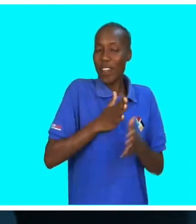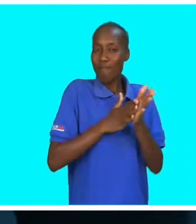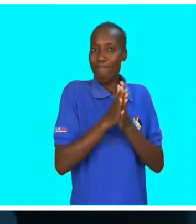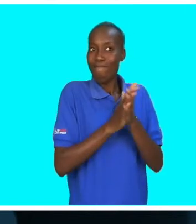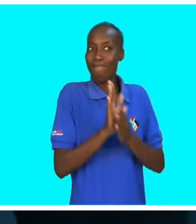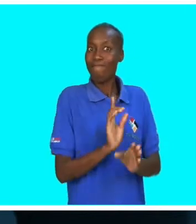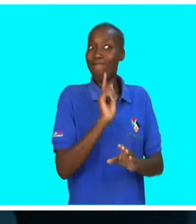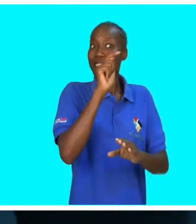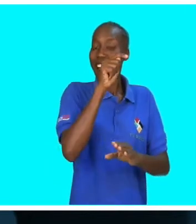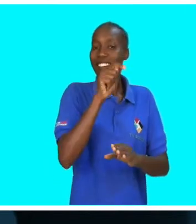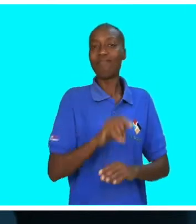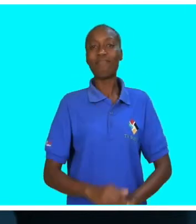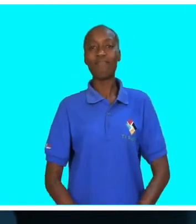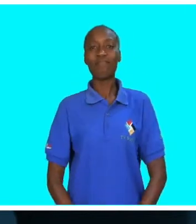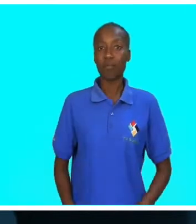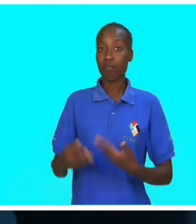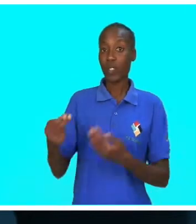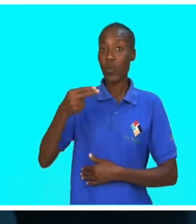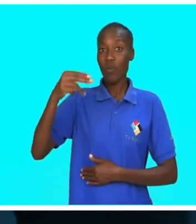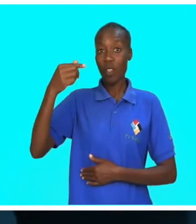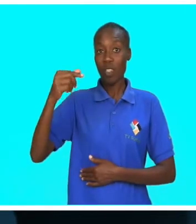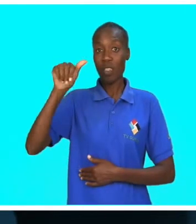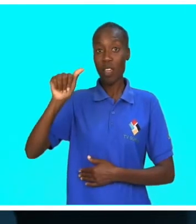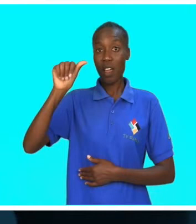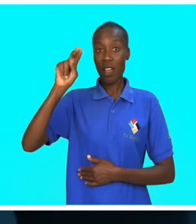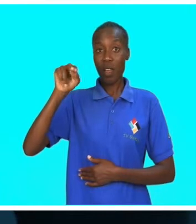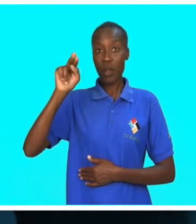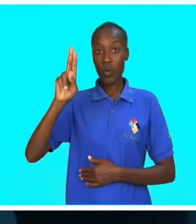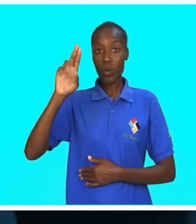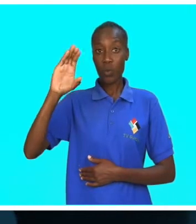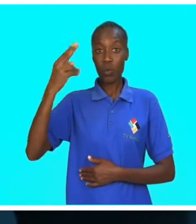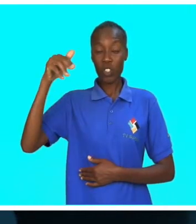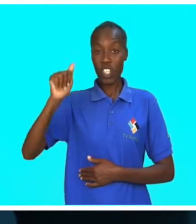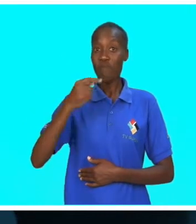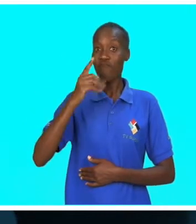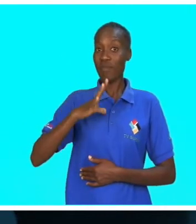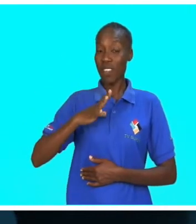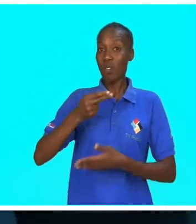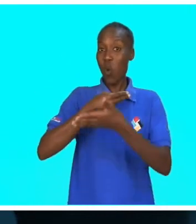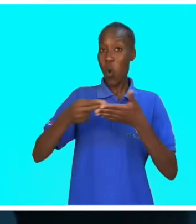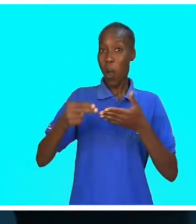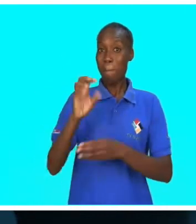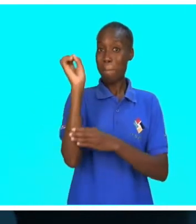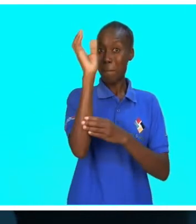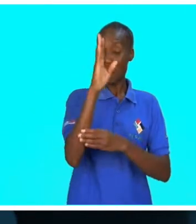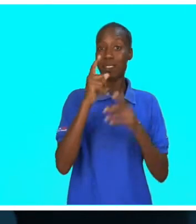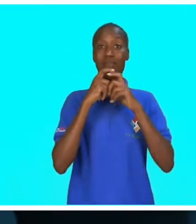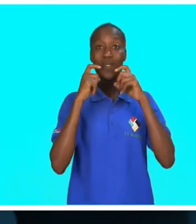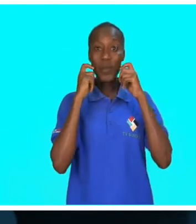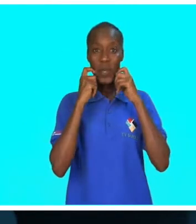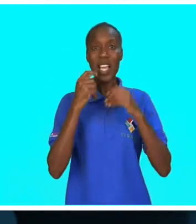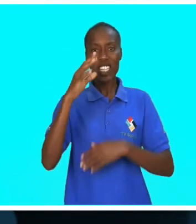onde qualquer atleta gostaria de chegar. Tanusha, como é carinhosamente chamada no mundo do basquetebol moçambicano,